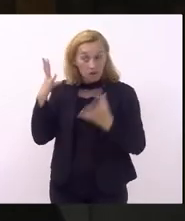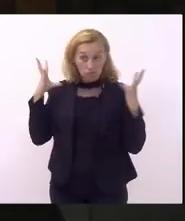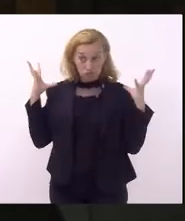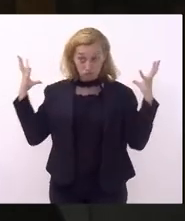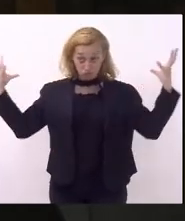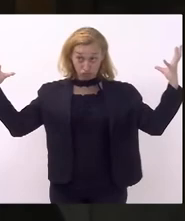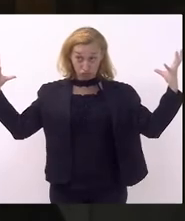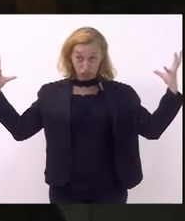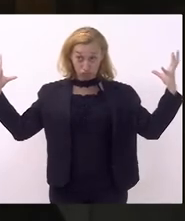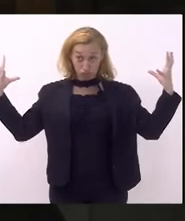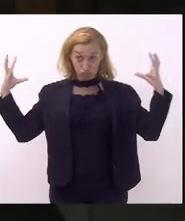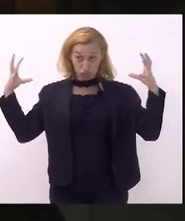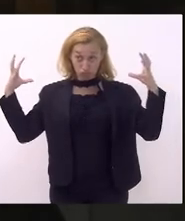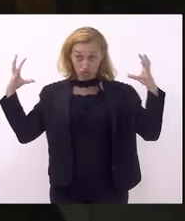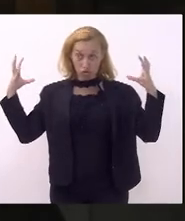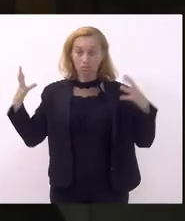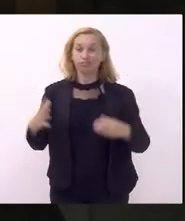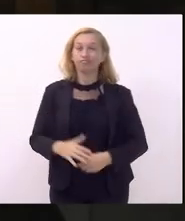demais